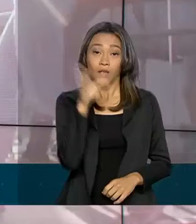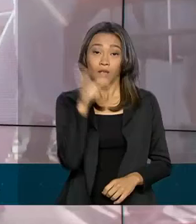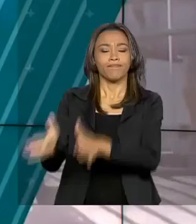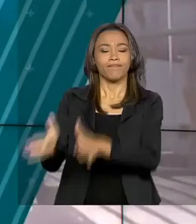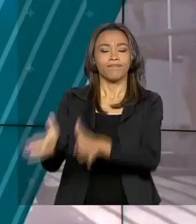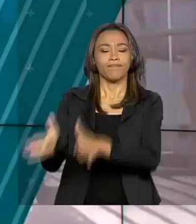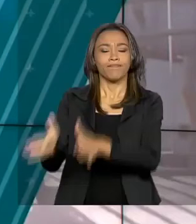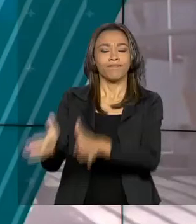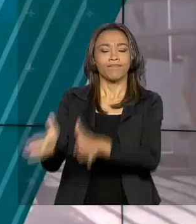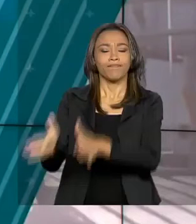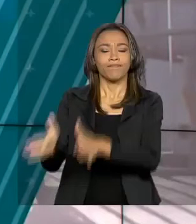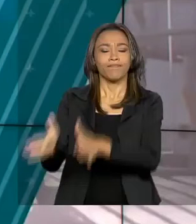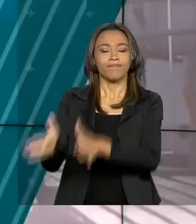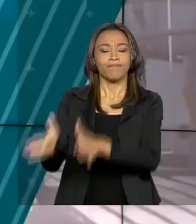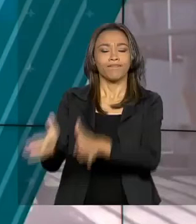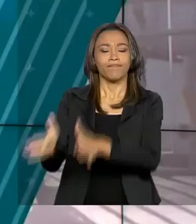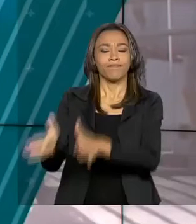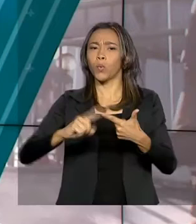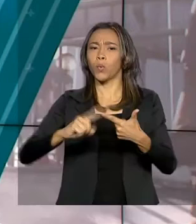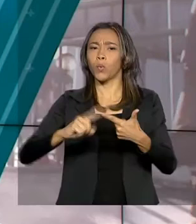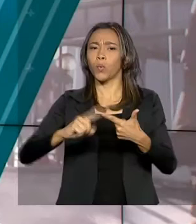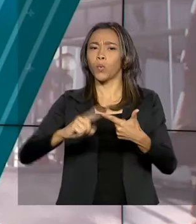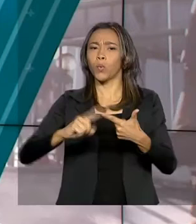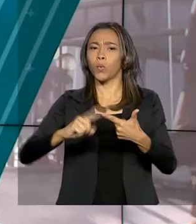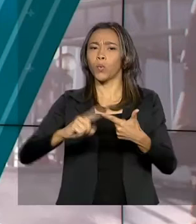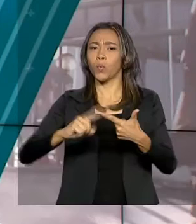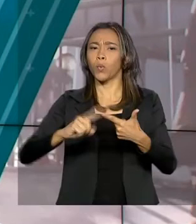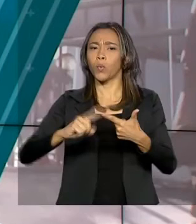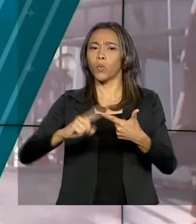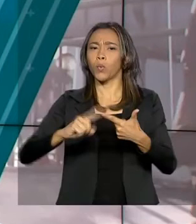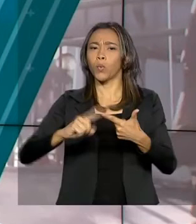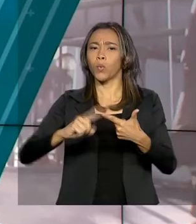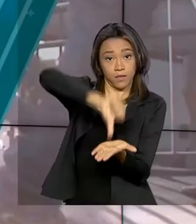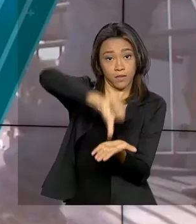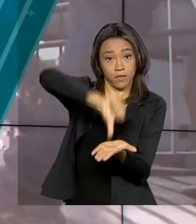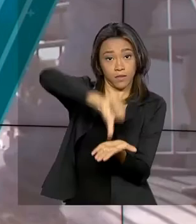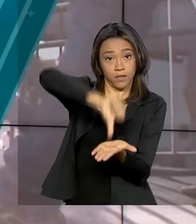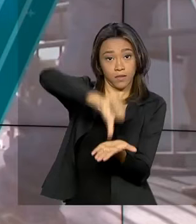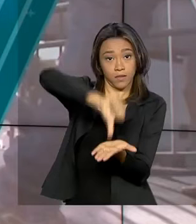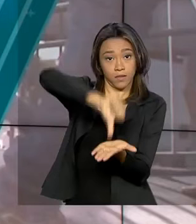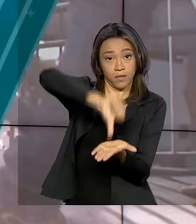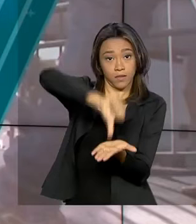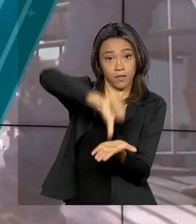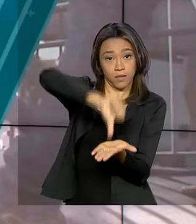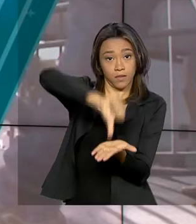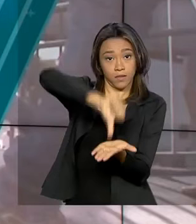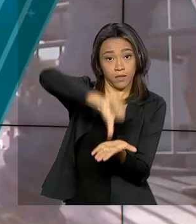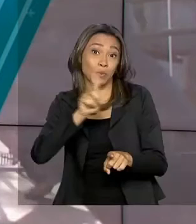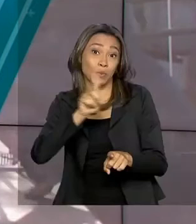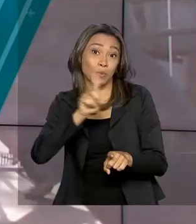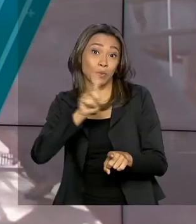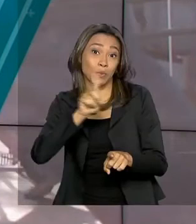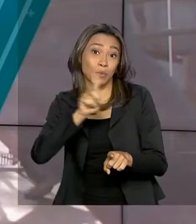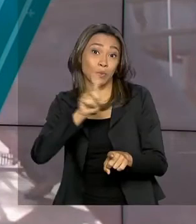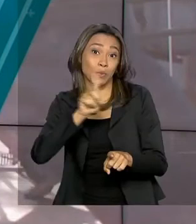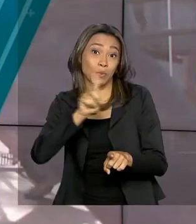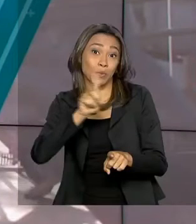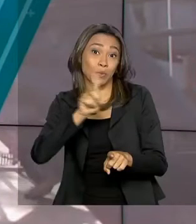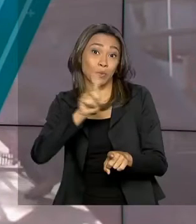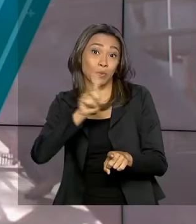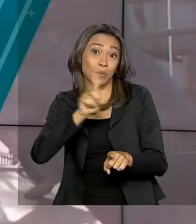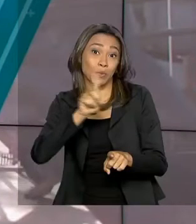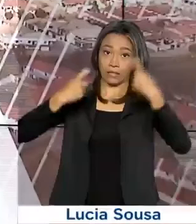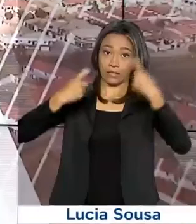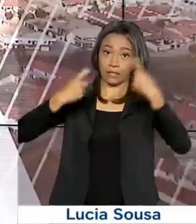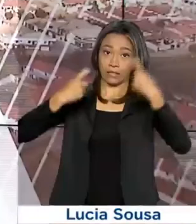Os últimos acontecimentos no Oriente Médio envolvendo o Irã e Estados Unidos têm despertado preocupação em relação à disparada do